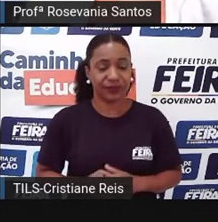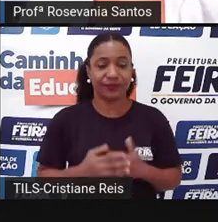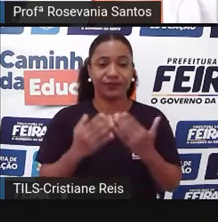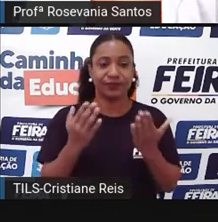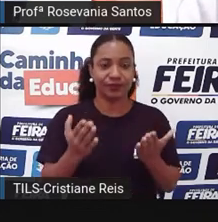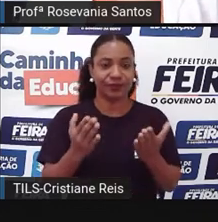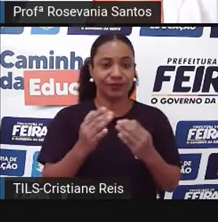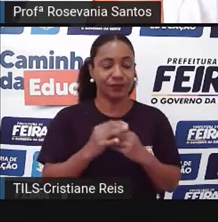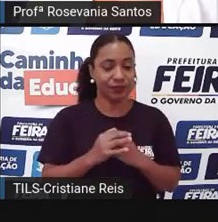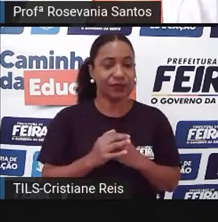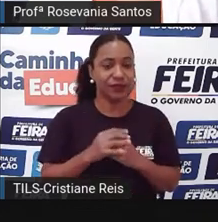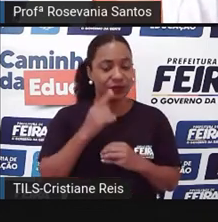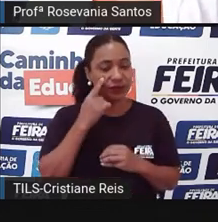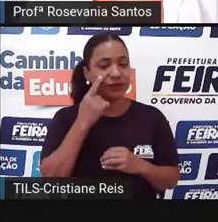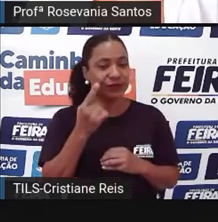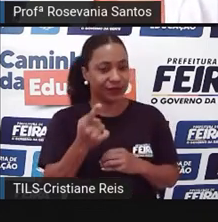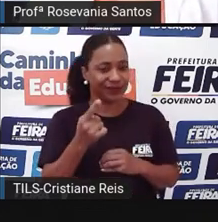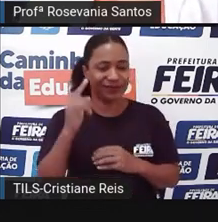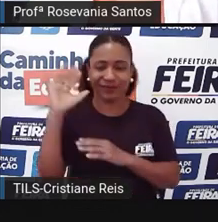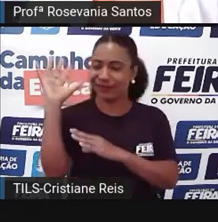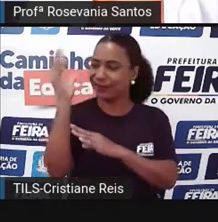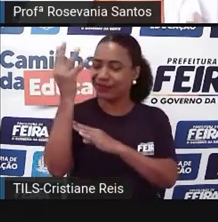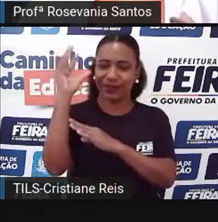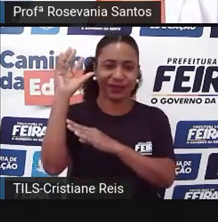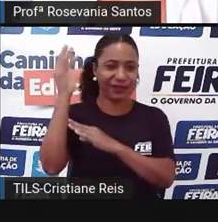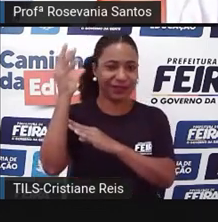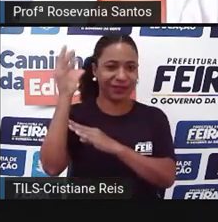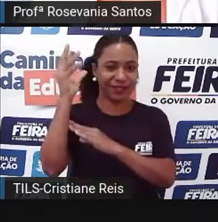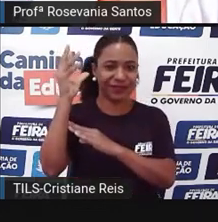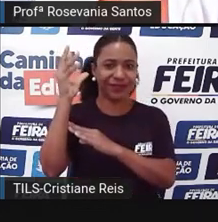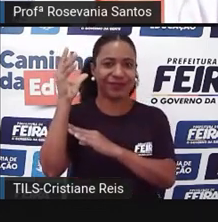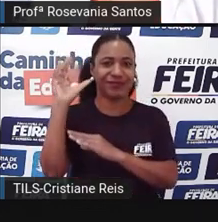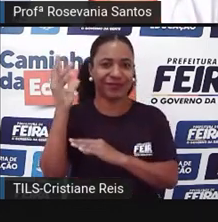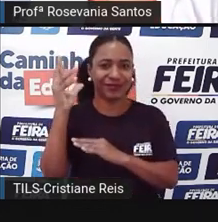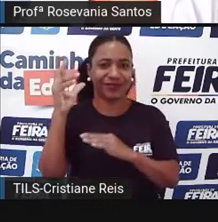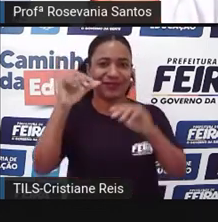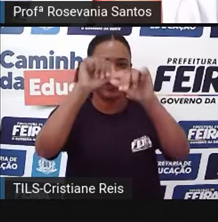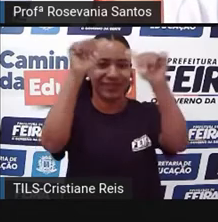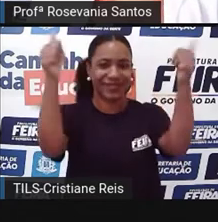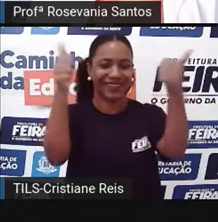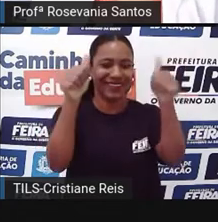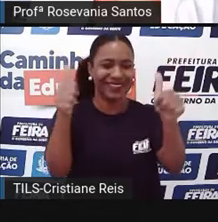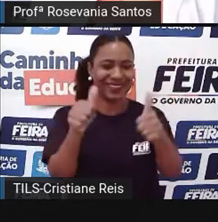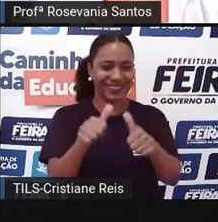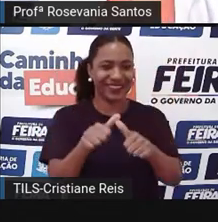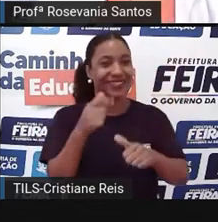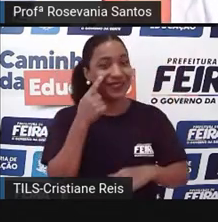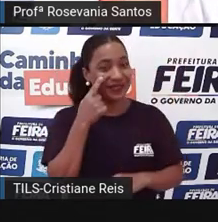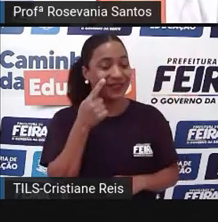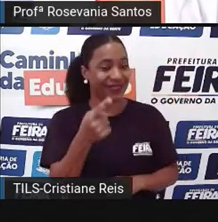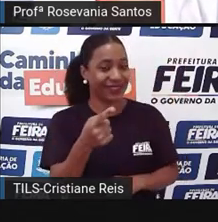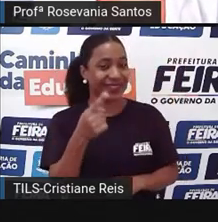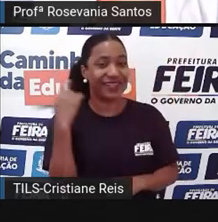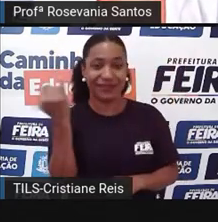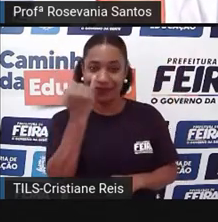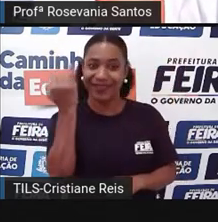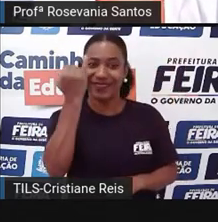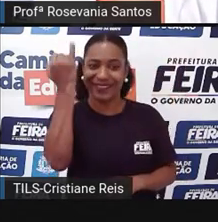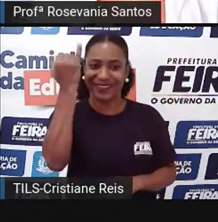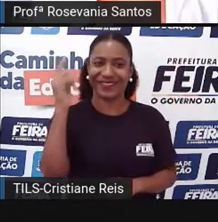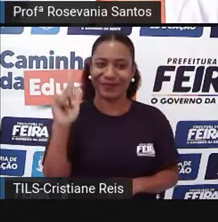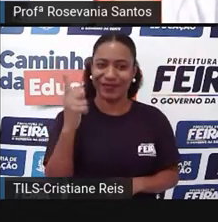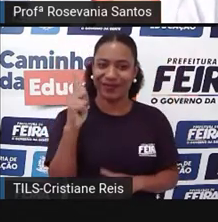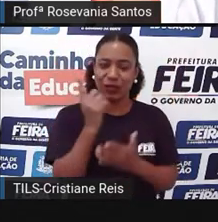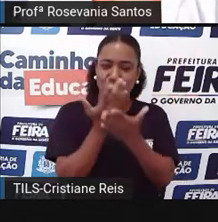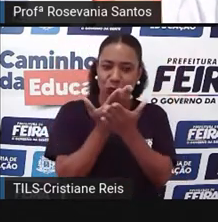era clima e vegetação, eu botei aqui um mapinha, nosso amigo, que não pode deixar de existir, né, na geografia, o estudo